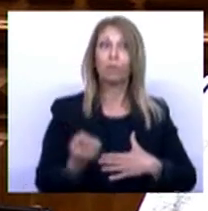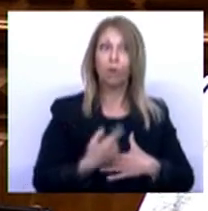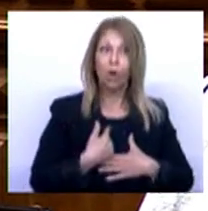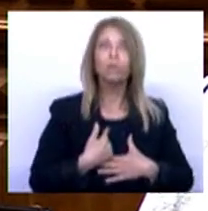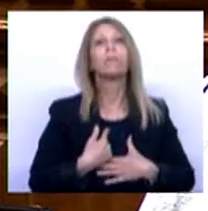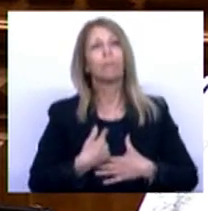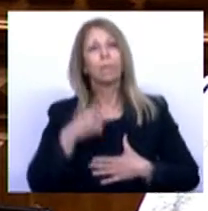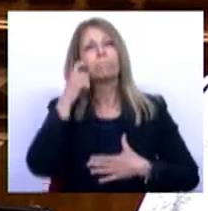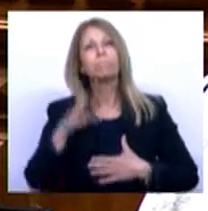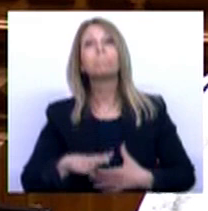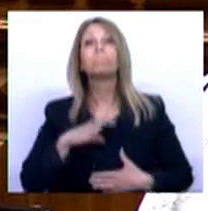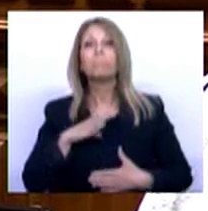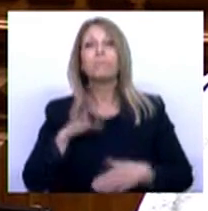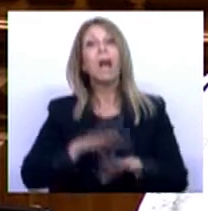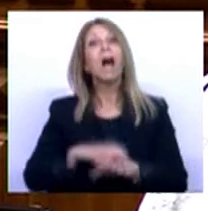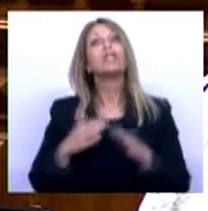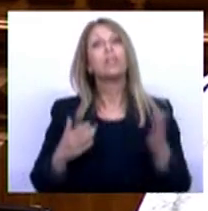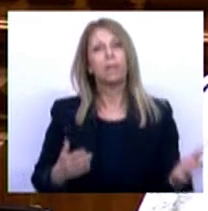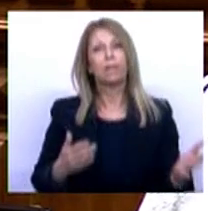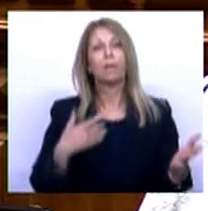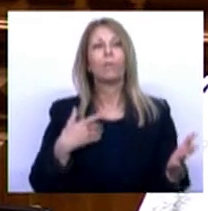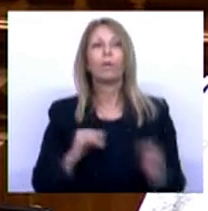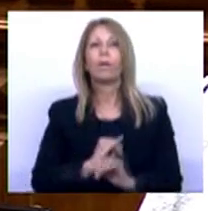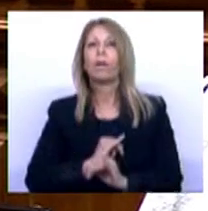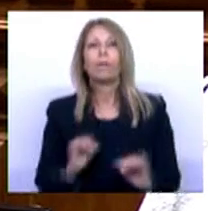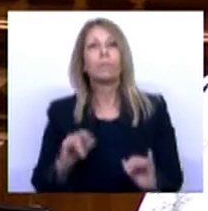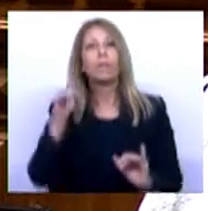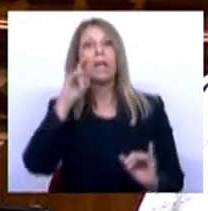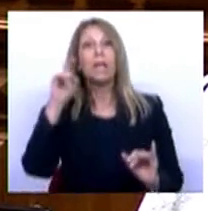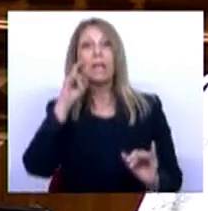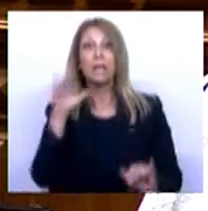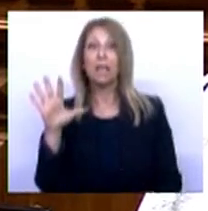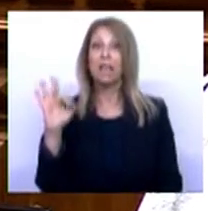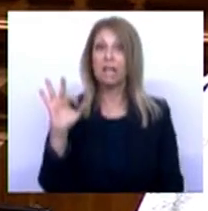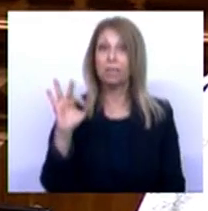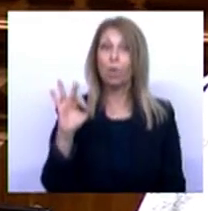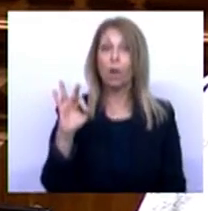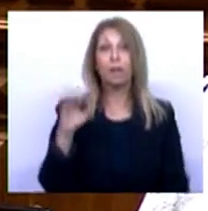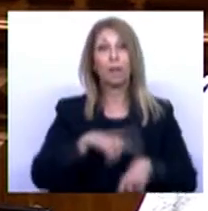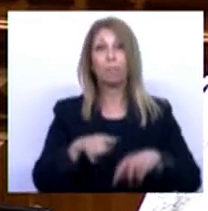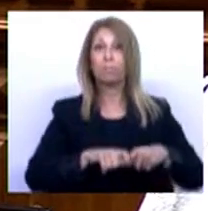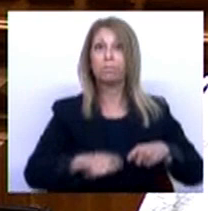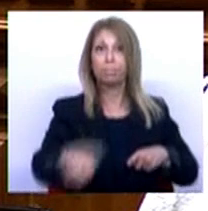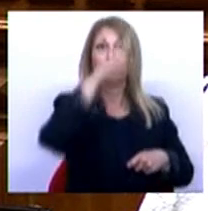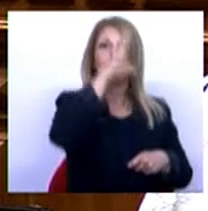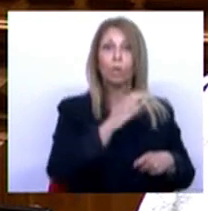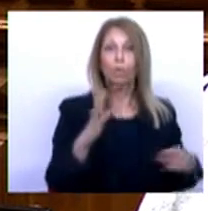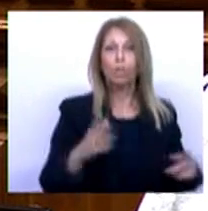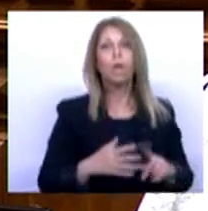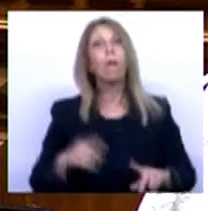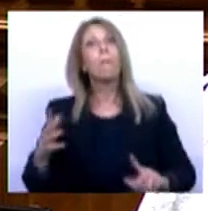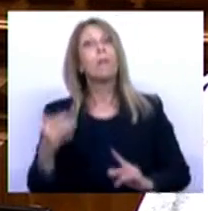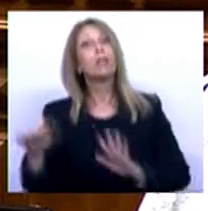foi impossível de garantir na 14ª legislatura, mas que à direita foi impossível de construir,